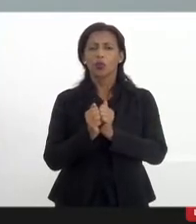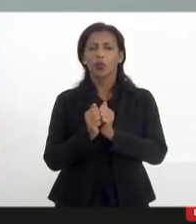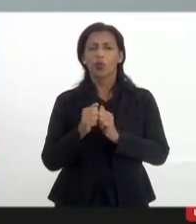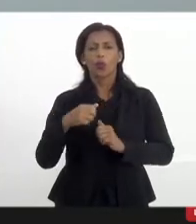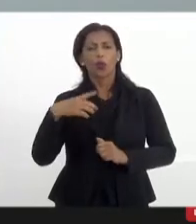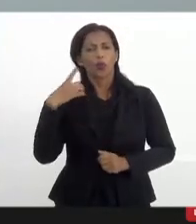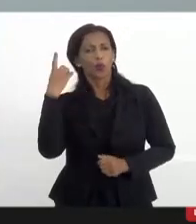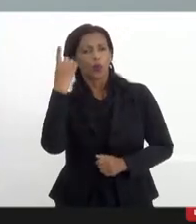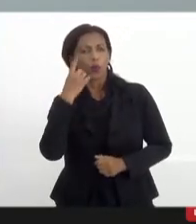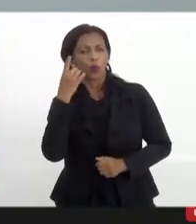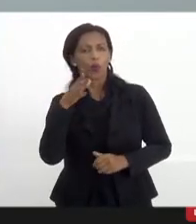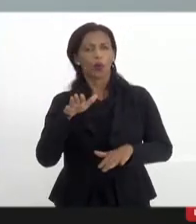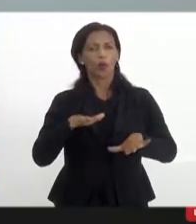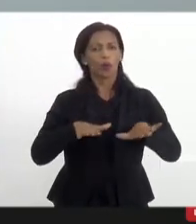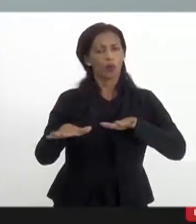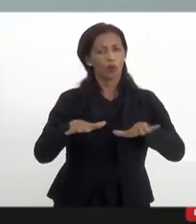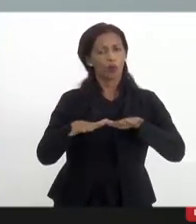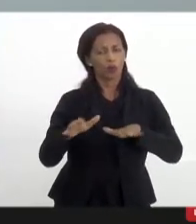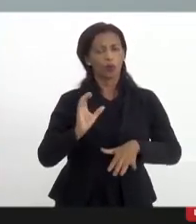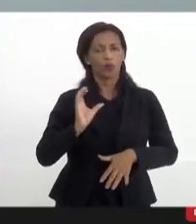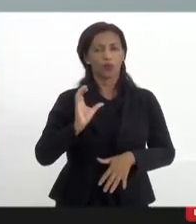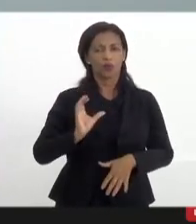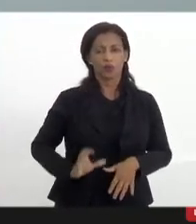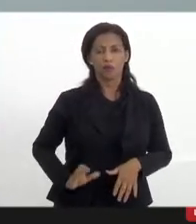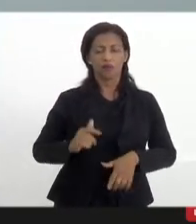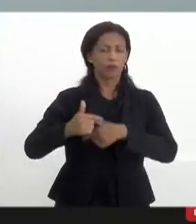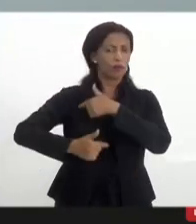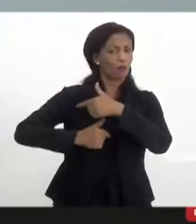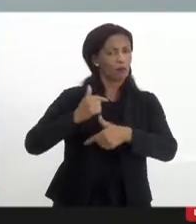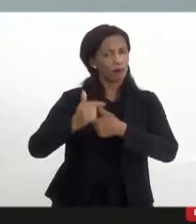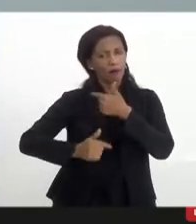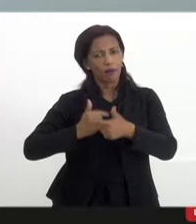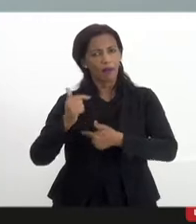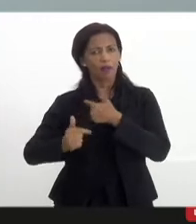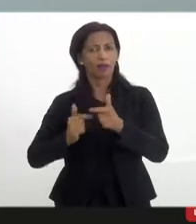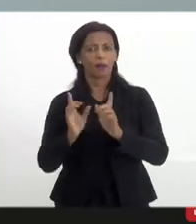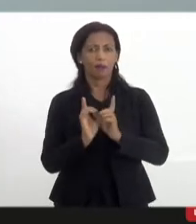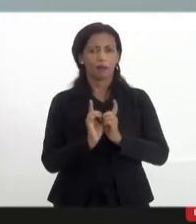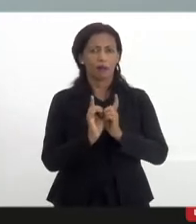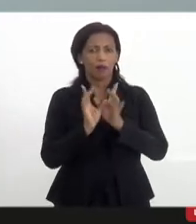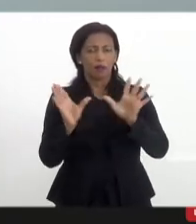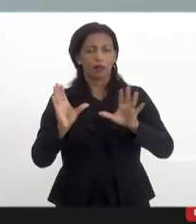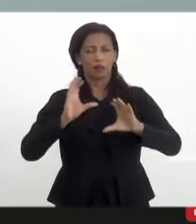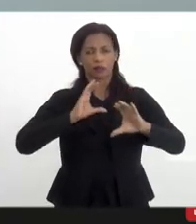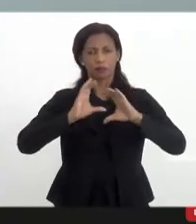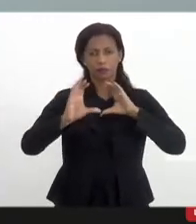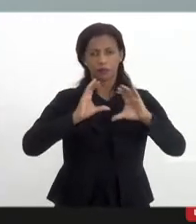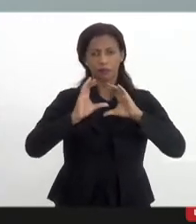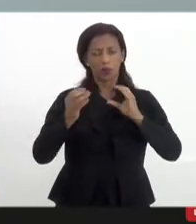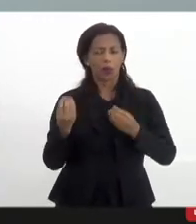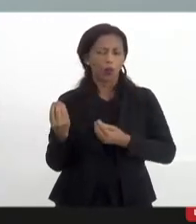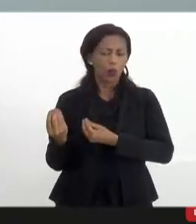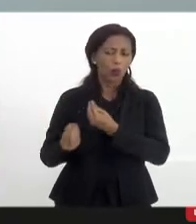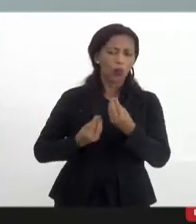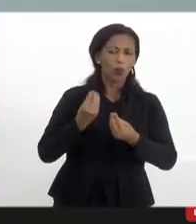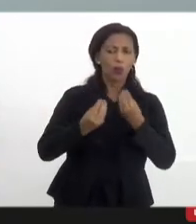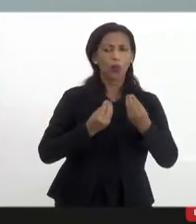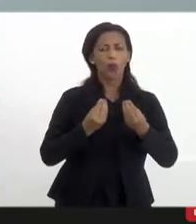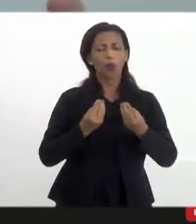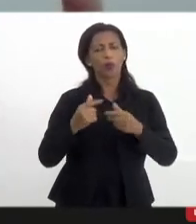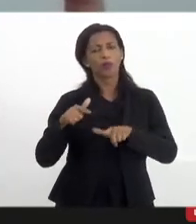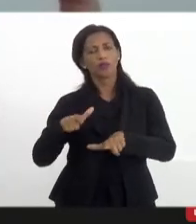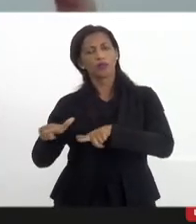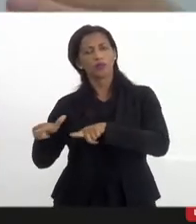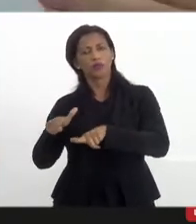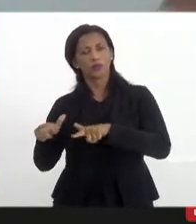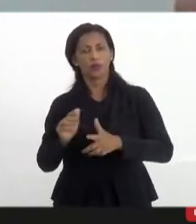em diálogo com os movimentos da sociedade civil que lutam e trabalham e atuam pela democratização da comunicação, como que a gente atua. Nós